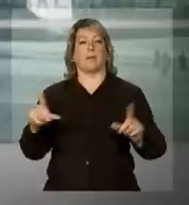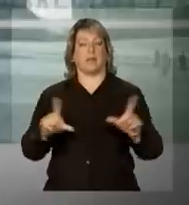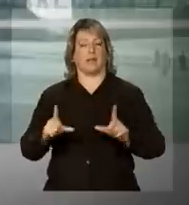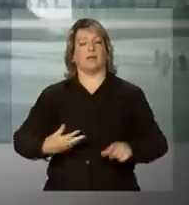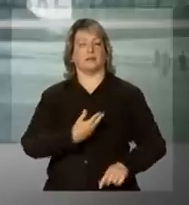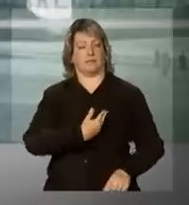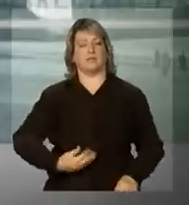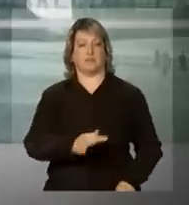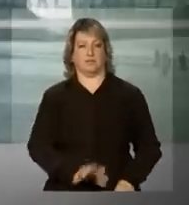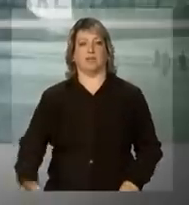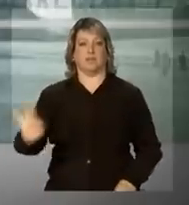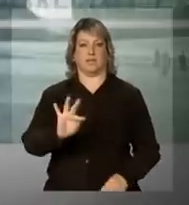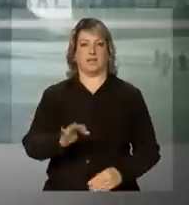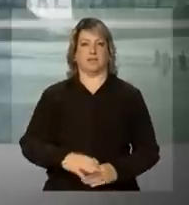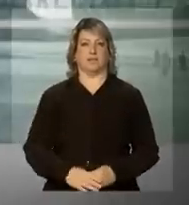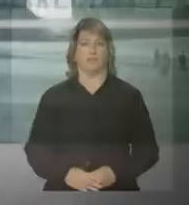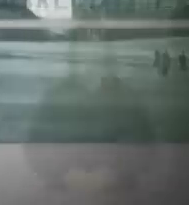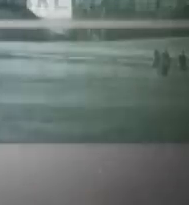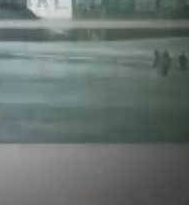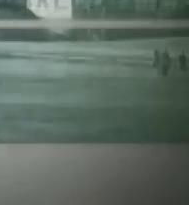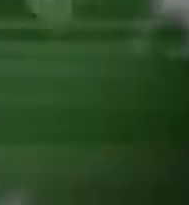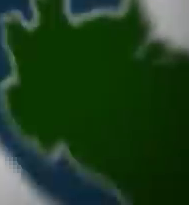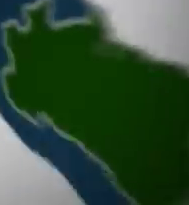aqui na NBR, a TV do Governo Federal.